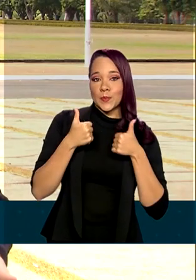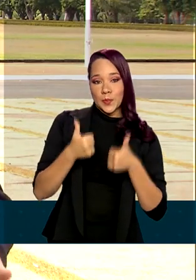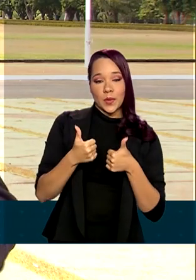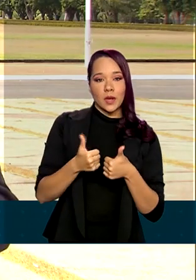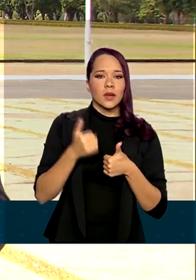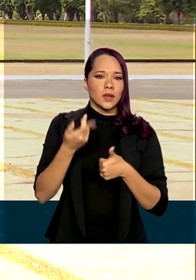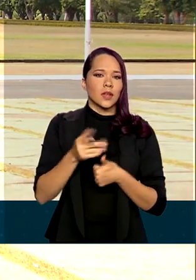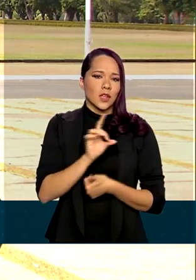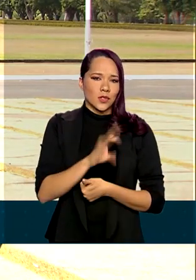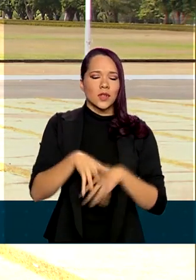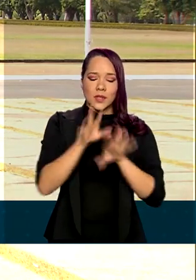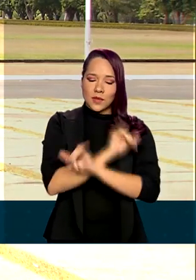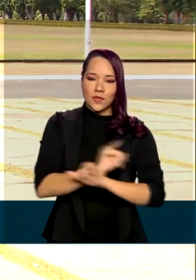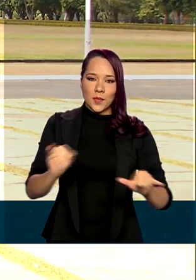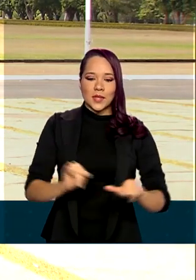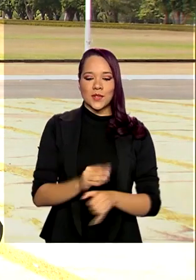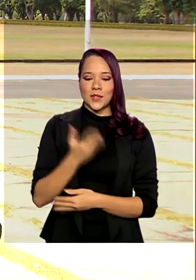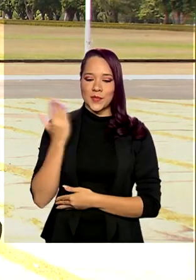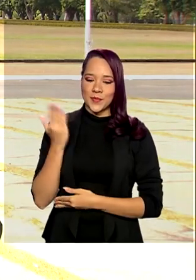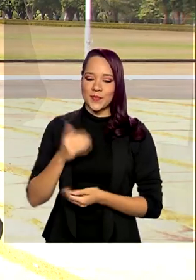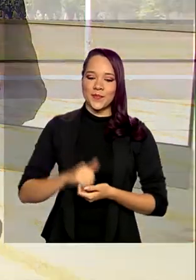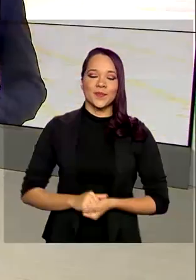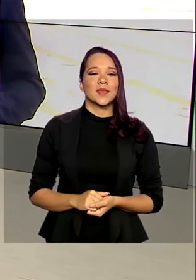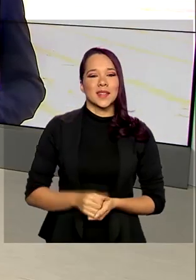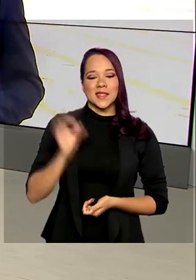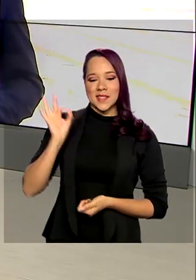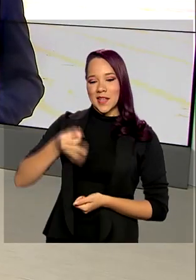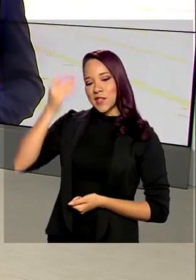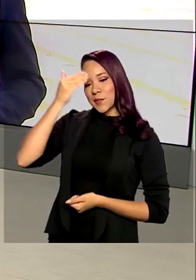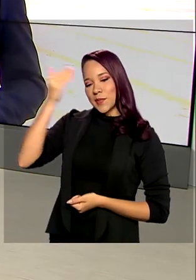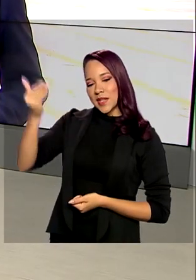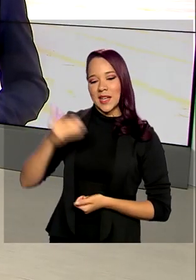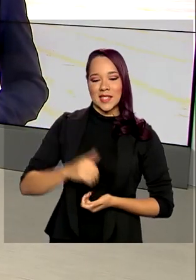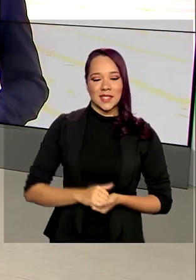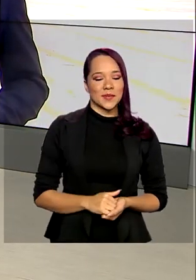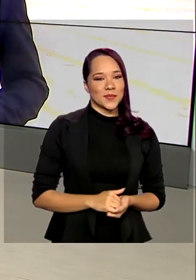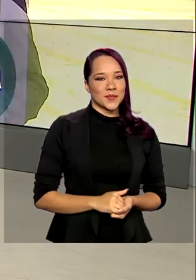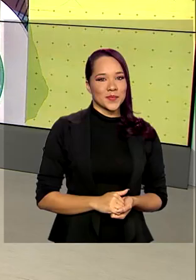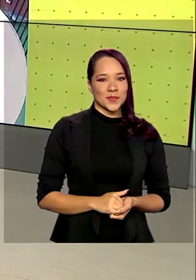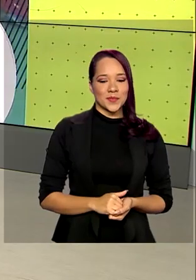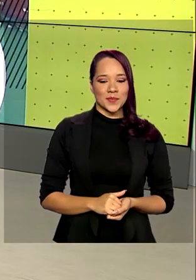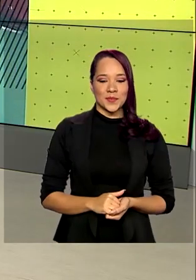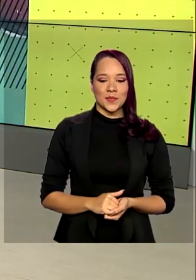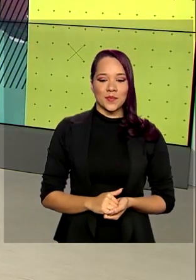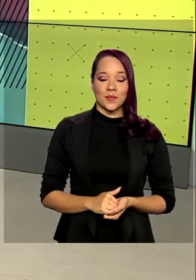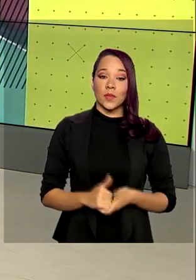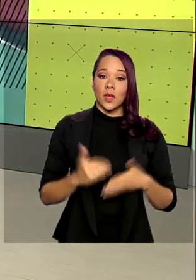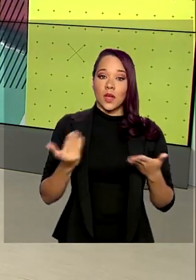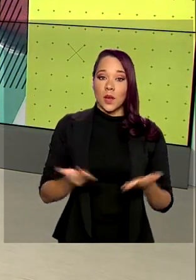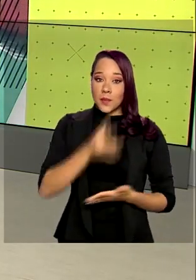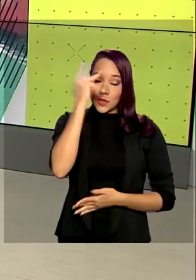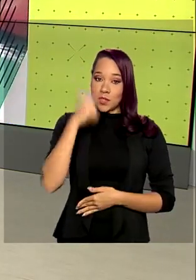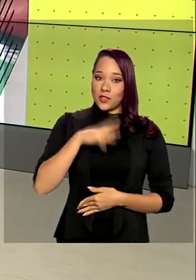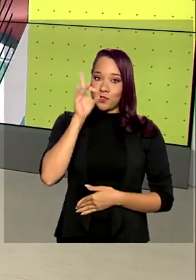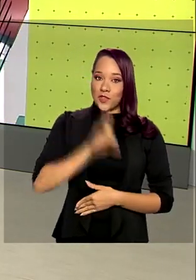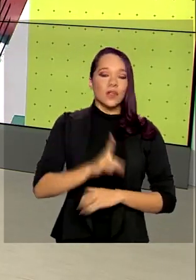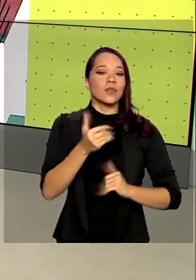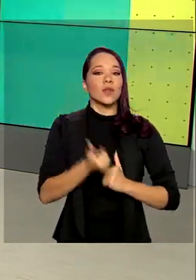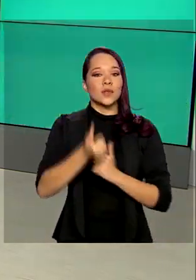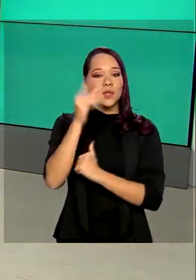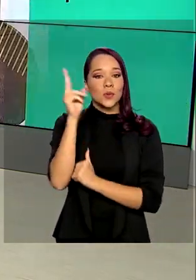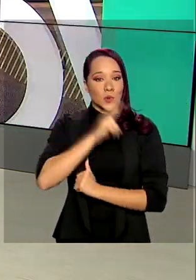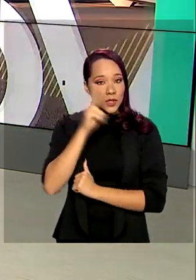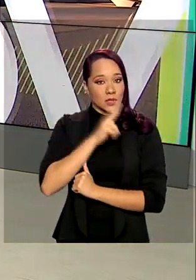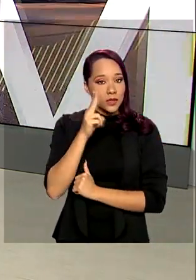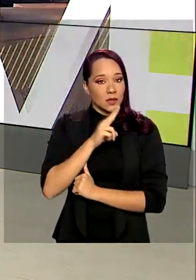são essas as informações. Renato, com você. Tá certo, Glauco. Obrigada pelas suas informações. E olha, os beneficiários do auxílio